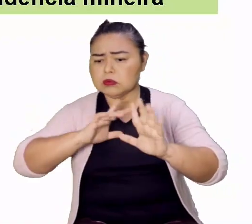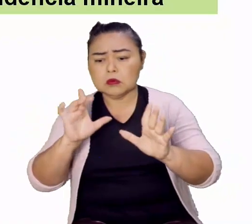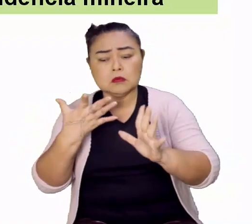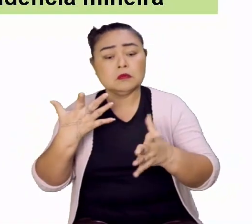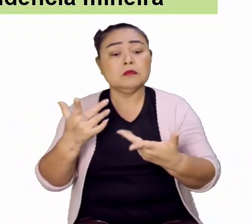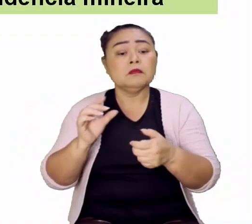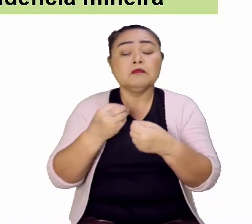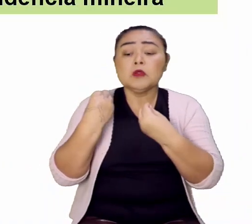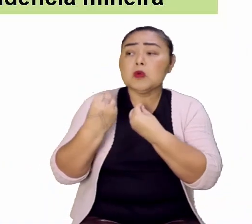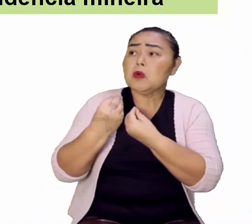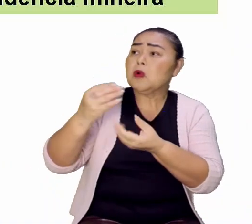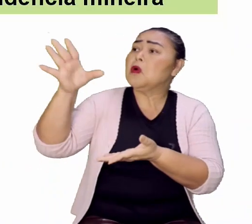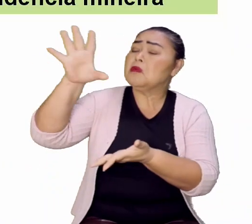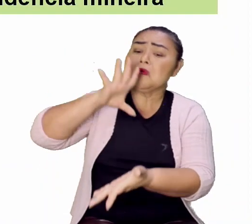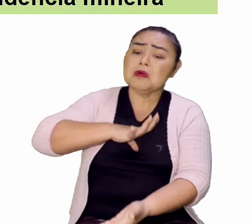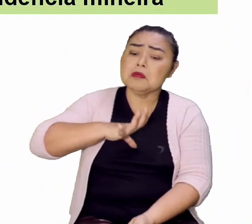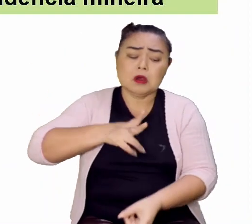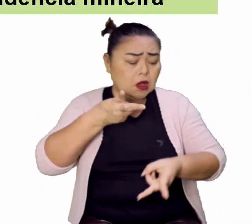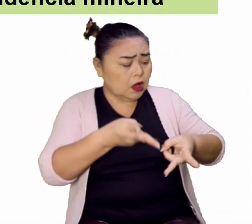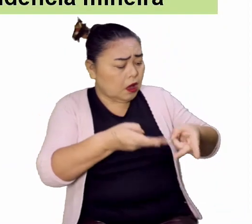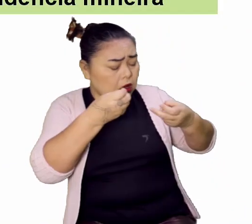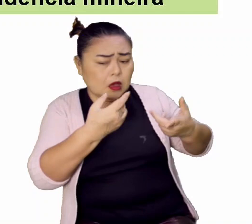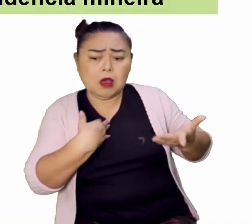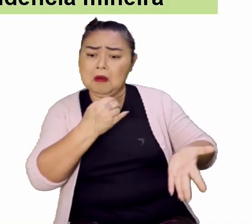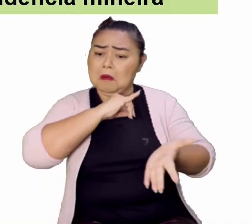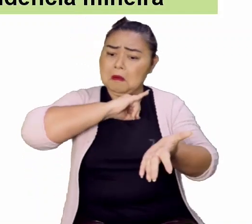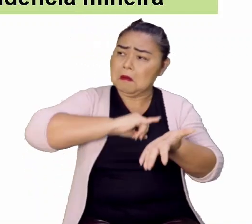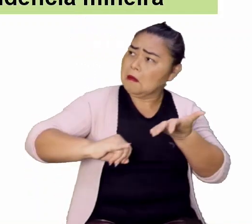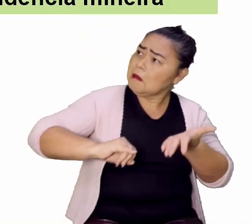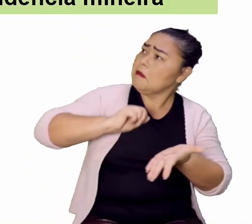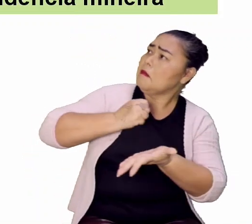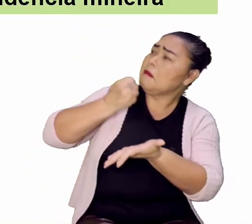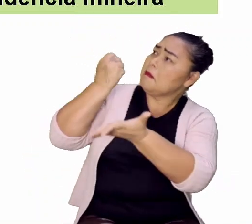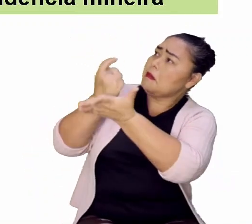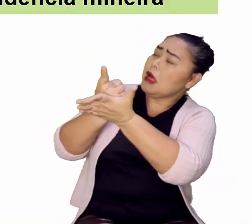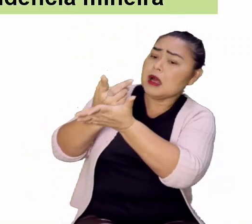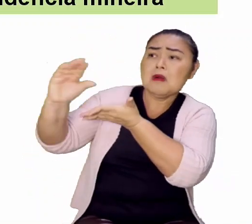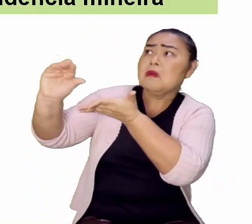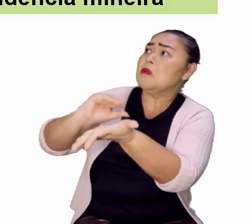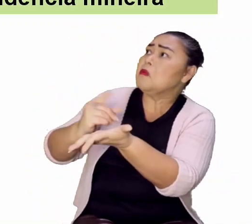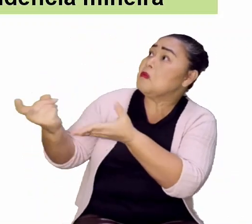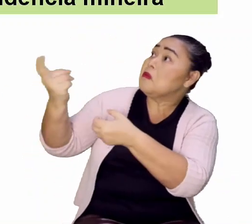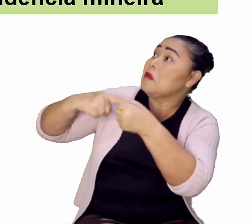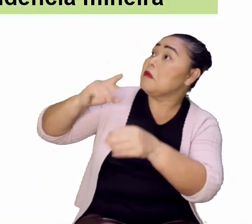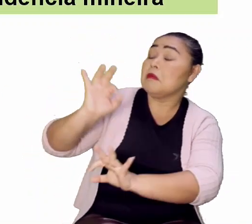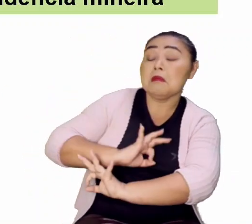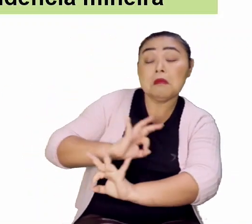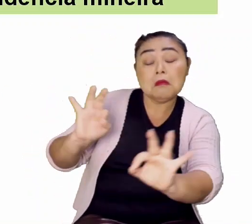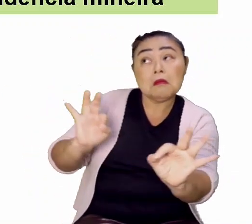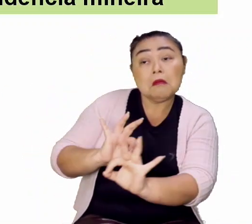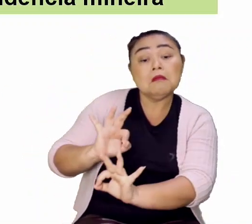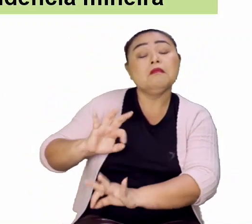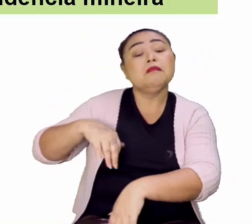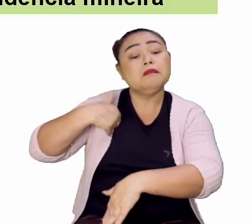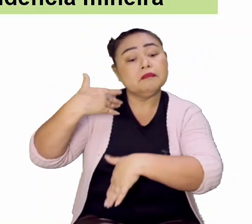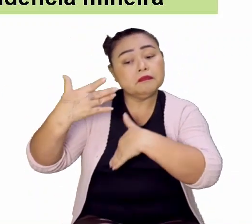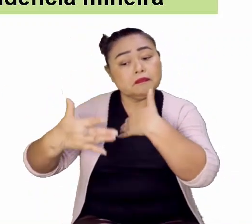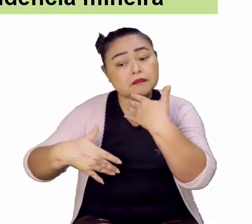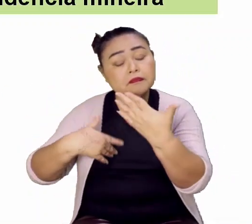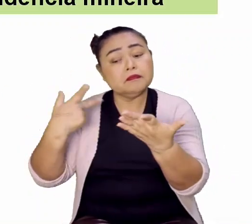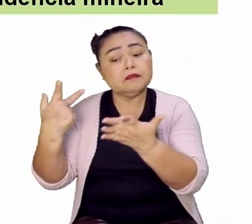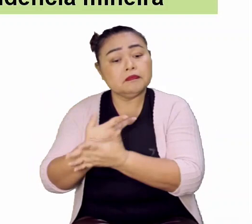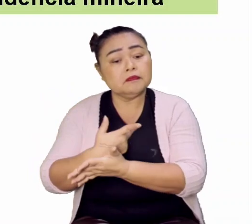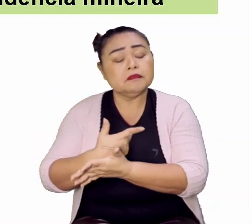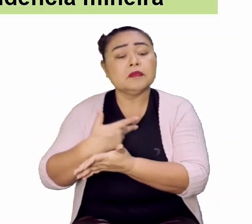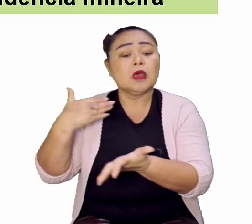Como é que Portugal explora o nosso ouro, cobra nossos impostos e não investe? Por muito tempo, há que ter serviço. Isso